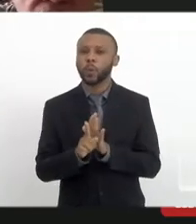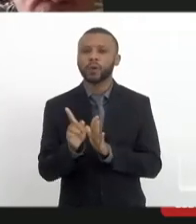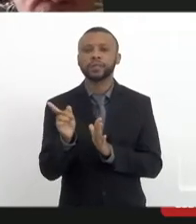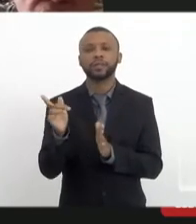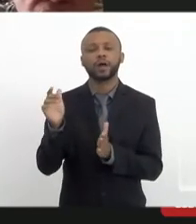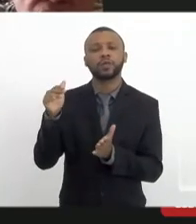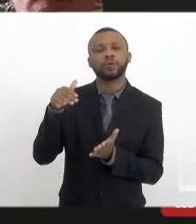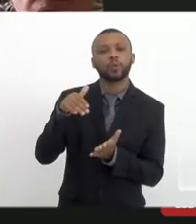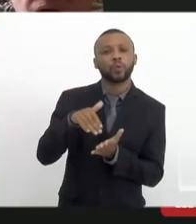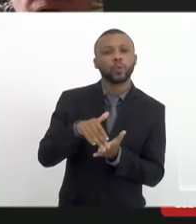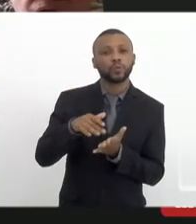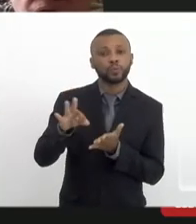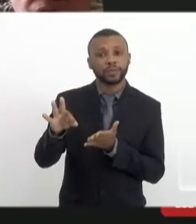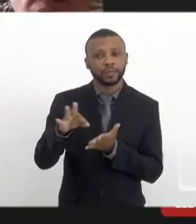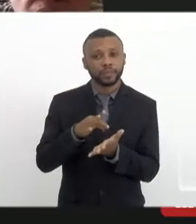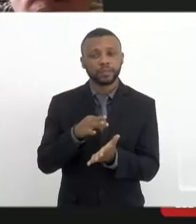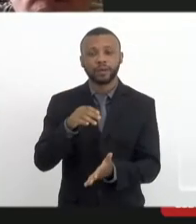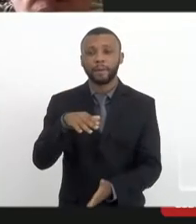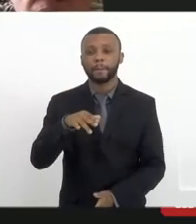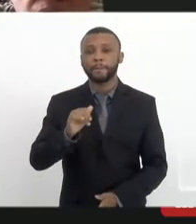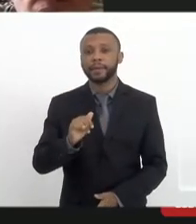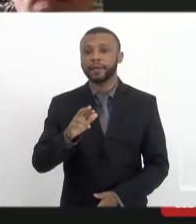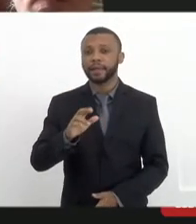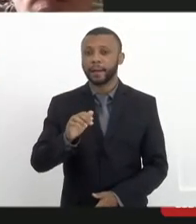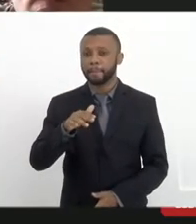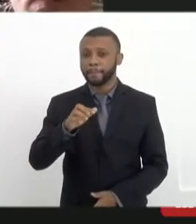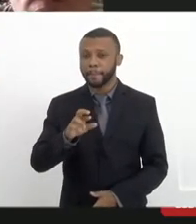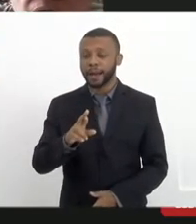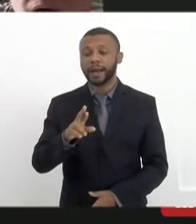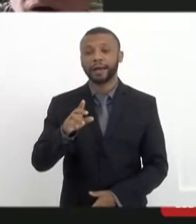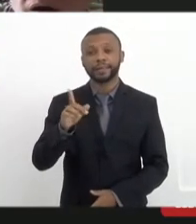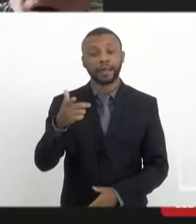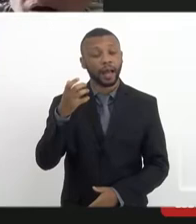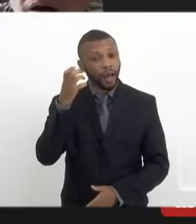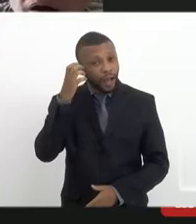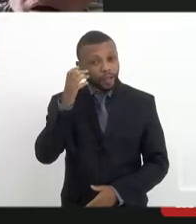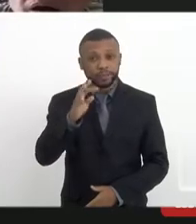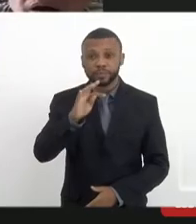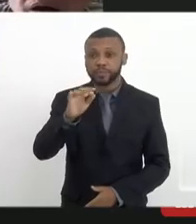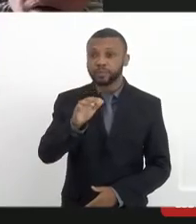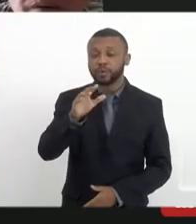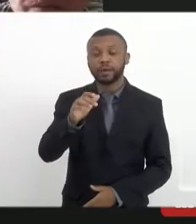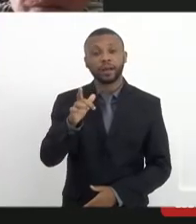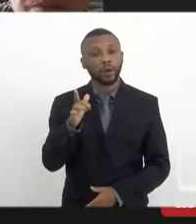inscrito, Miramar, da Rádio Grande Tijuca, já conseguiu